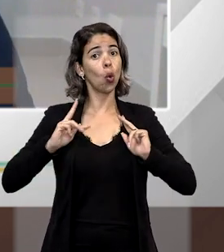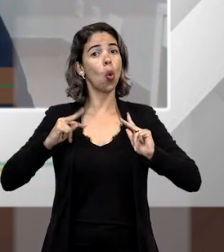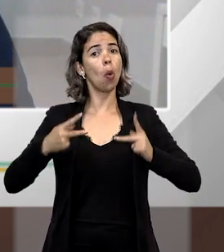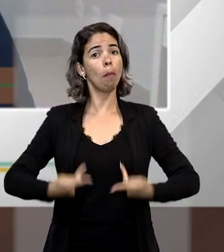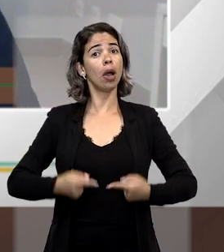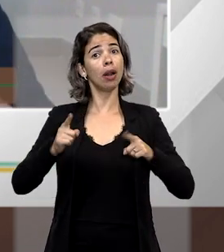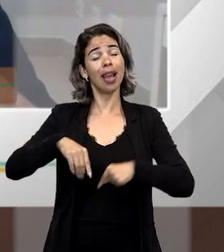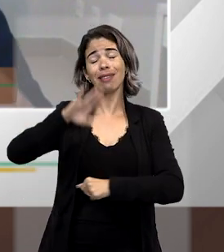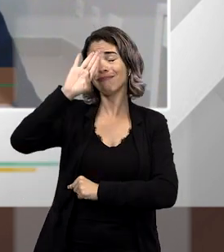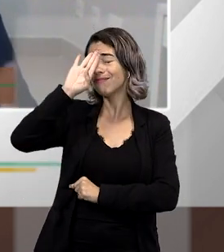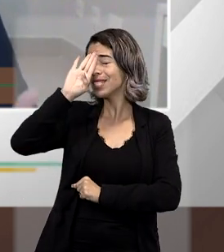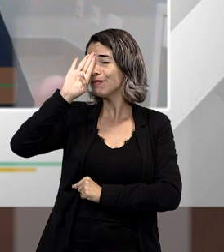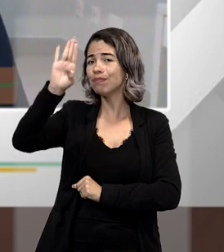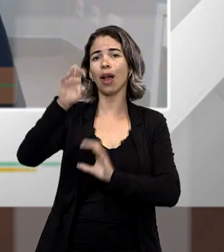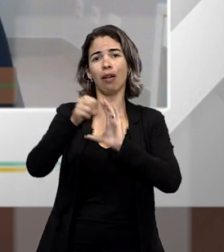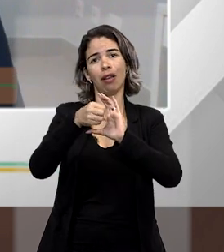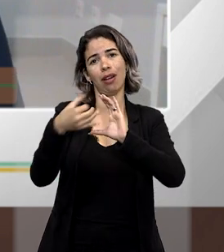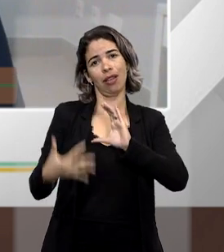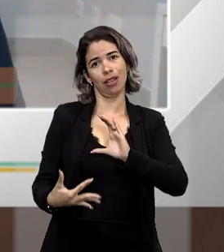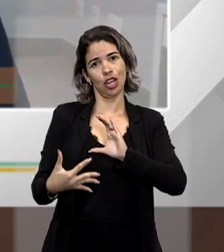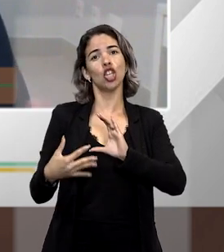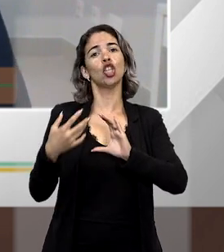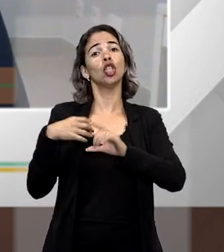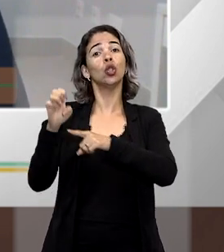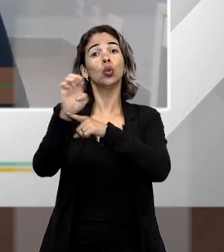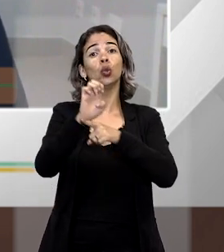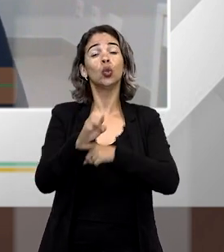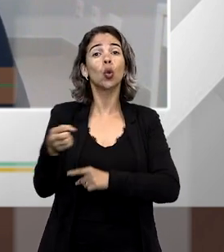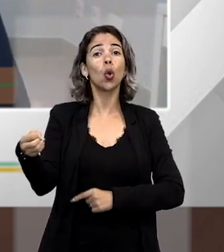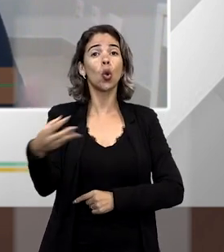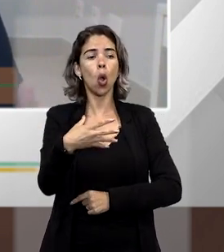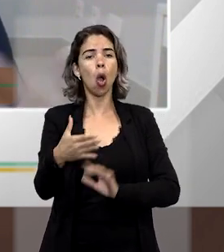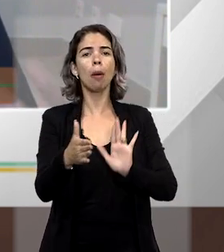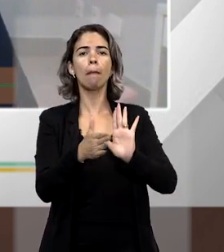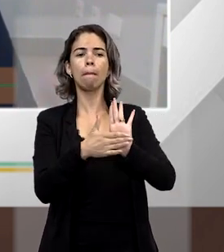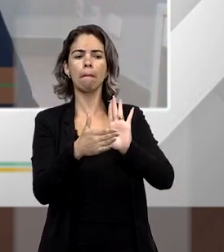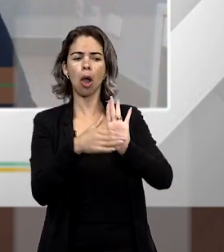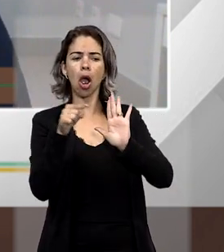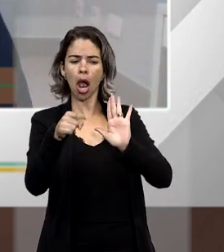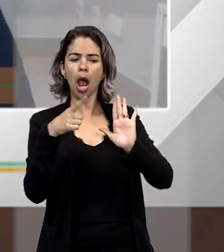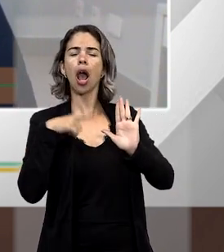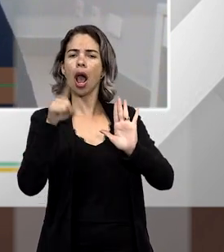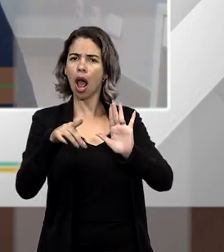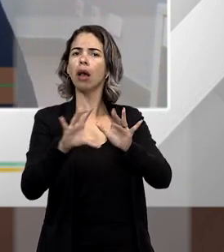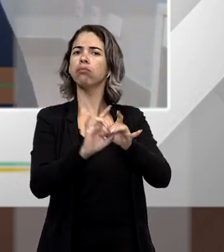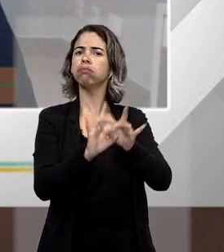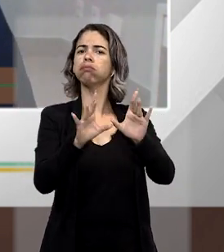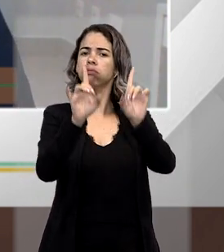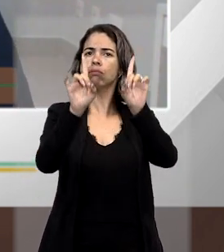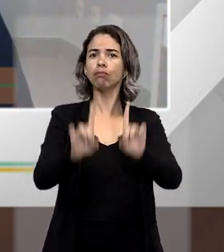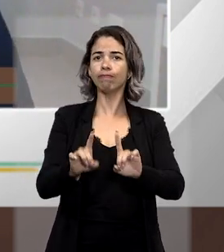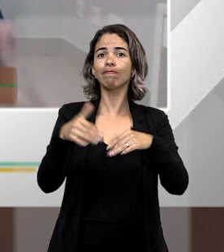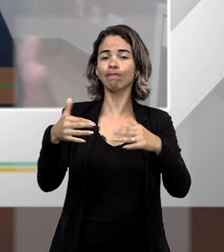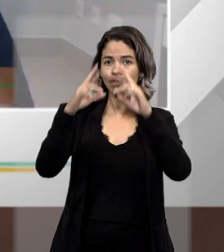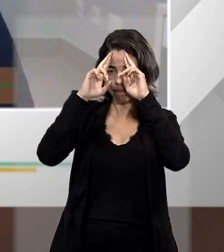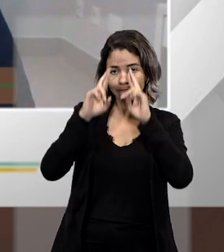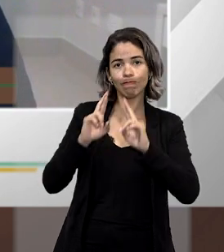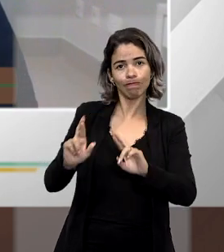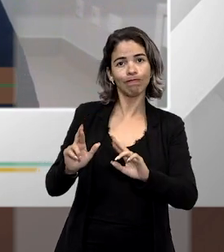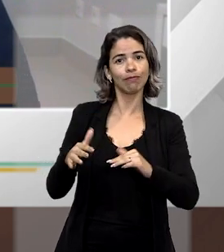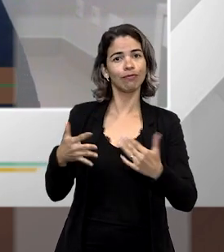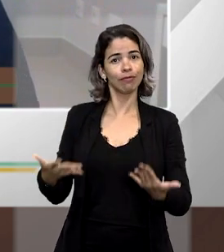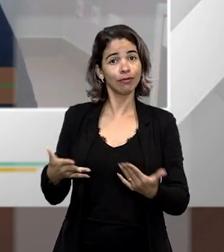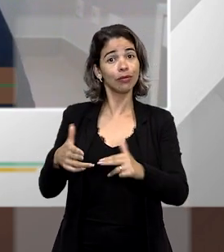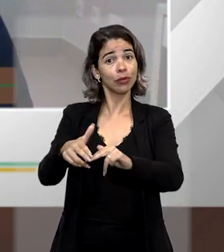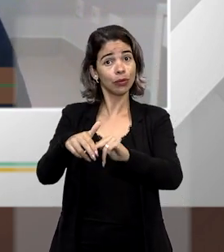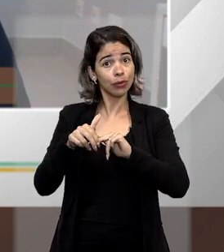fundamentais, como sendo uma das principais características do Estado moderno, do Estado que se propõe a ser democrático de direito. De todo modo,